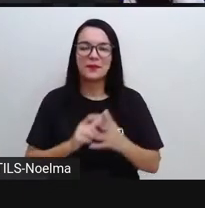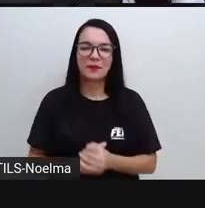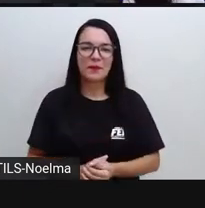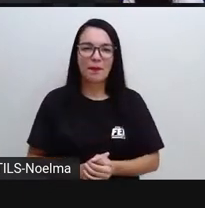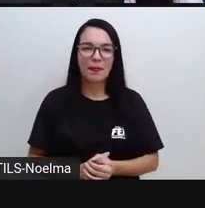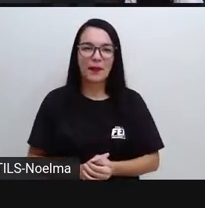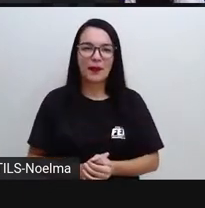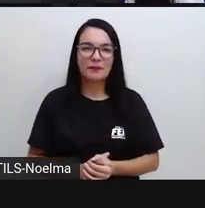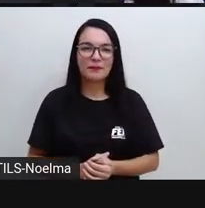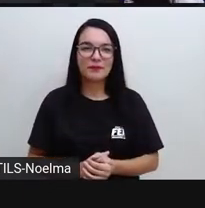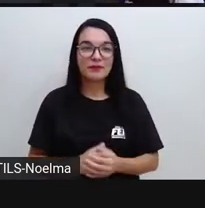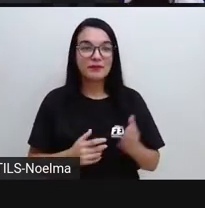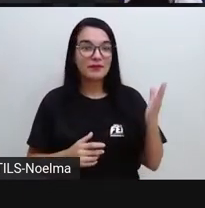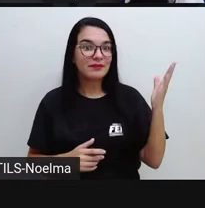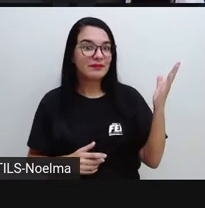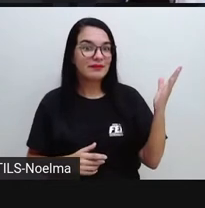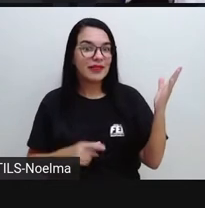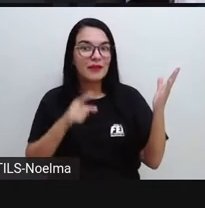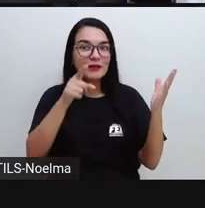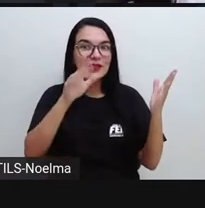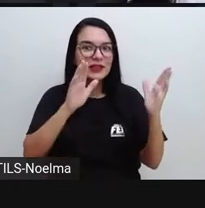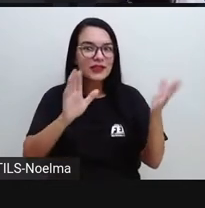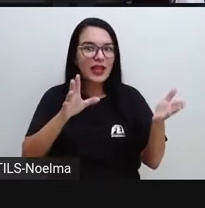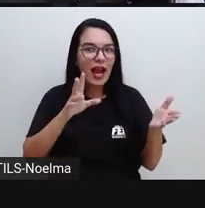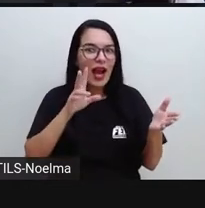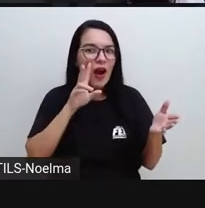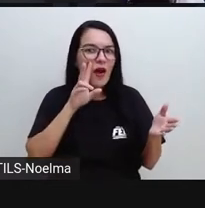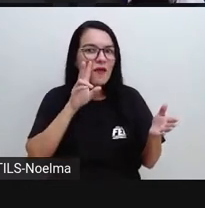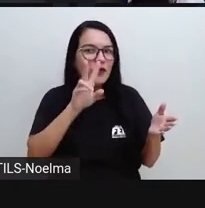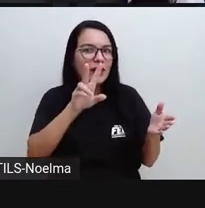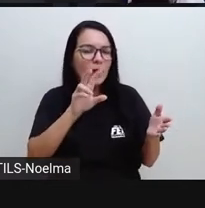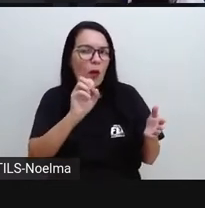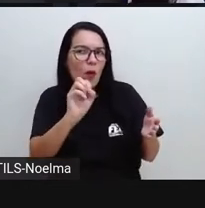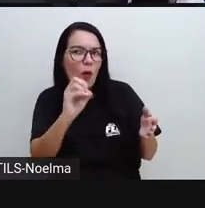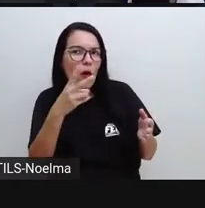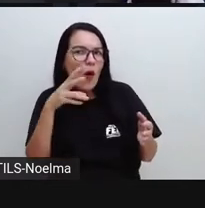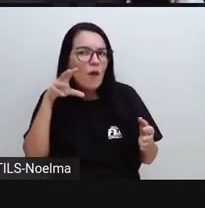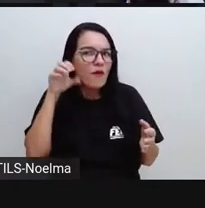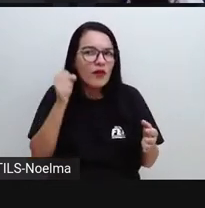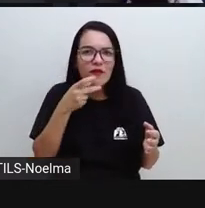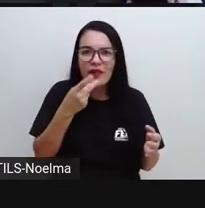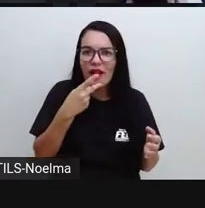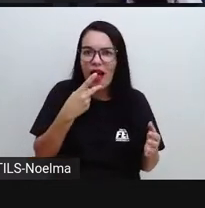Então, você já ouviu falar em poesia visual?